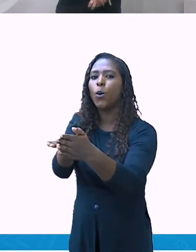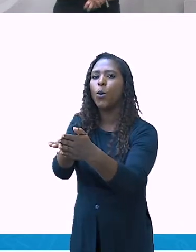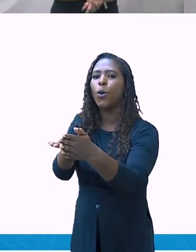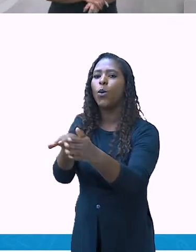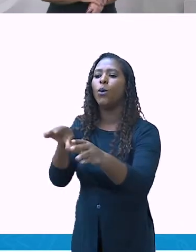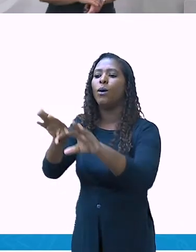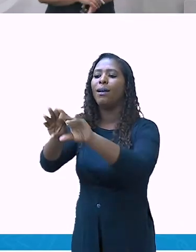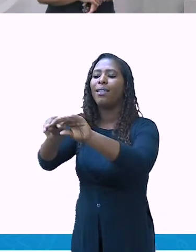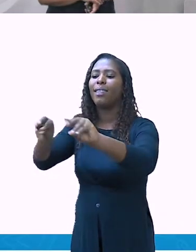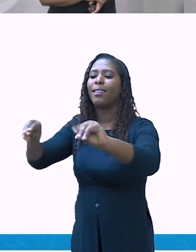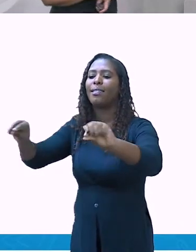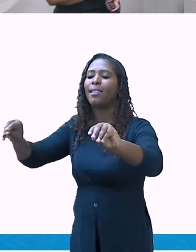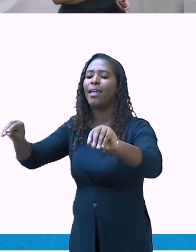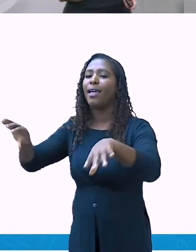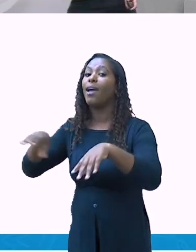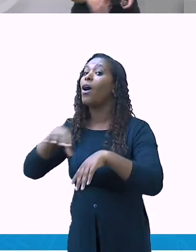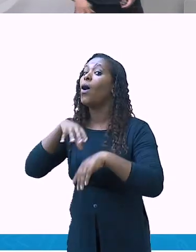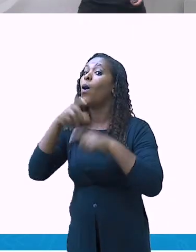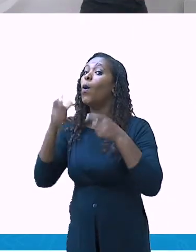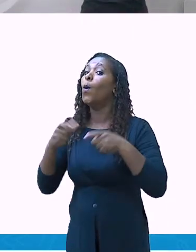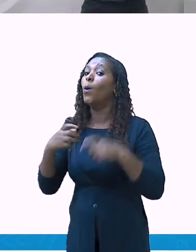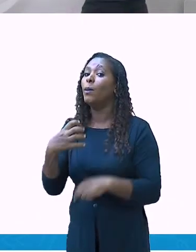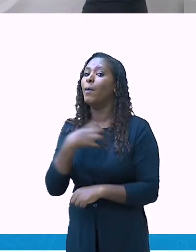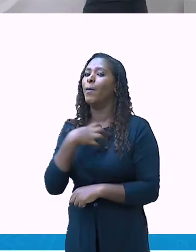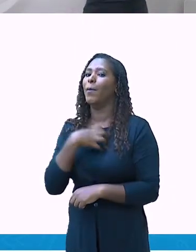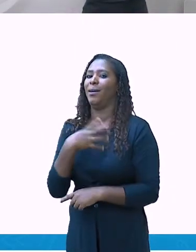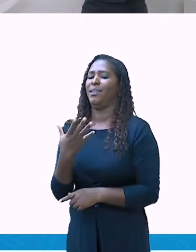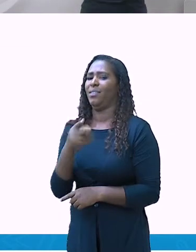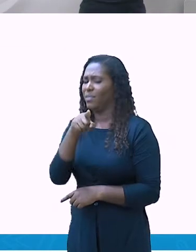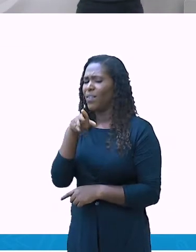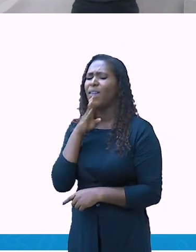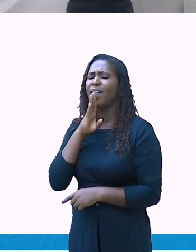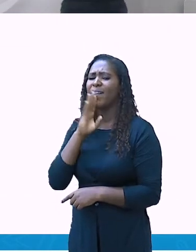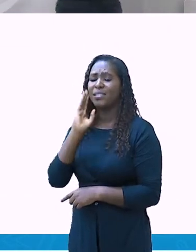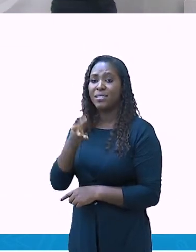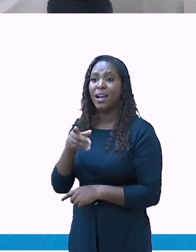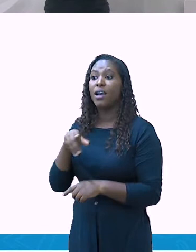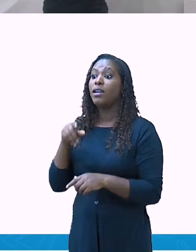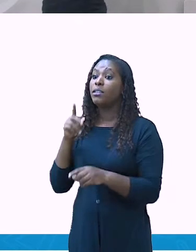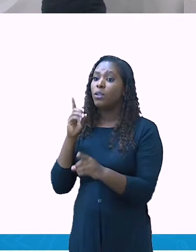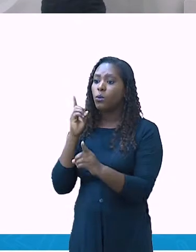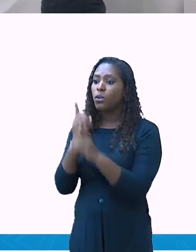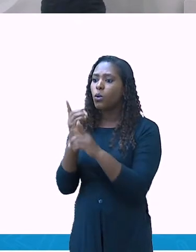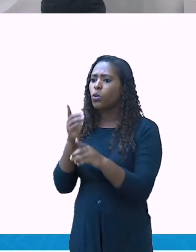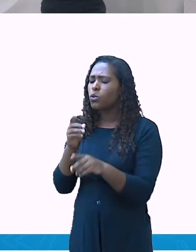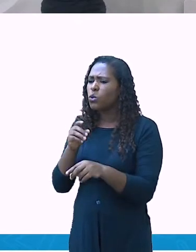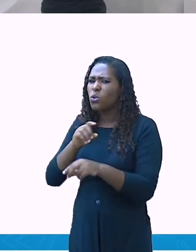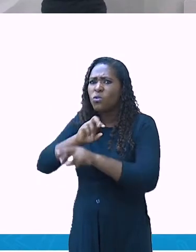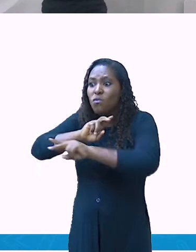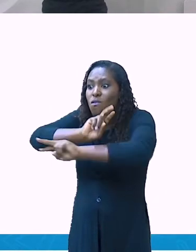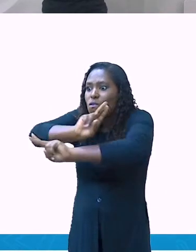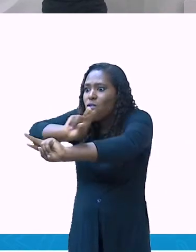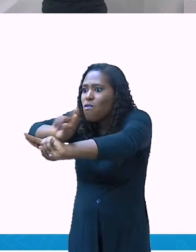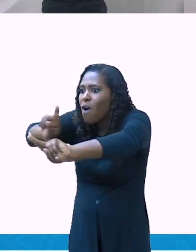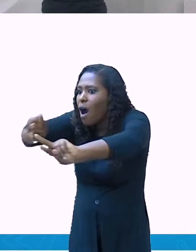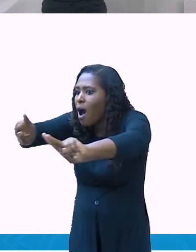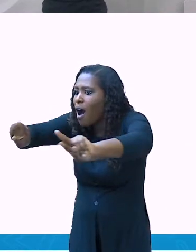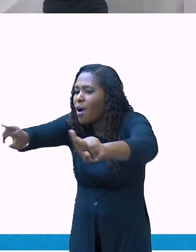a serem explorados. Essa expansão marítima, ela buscava